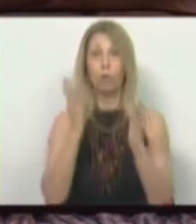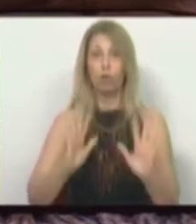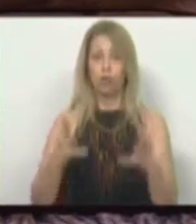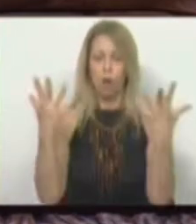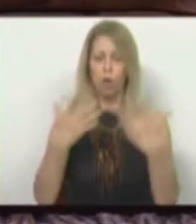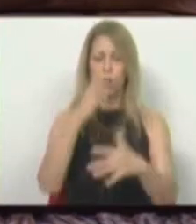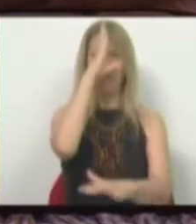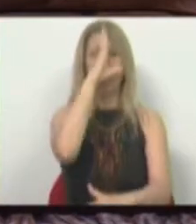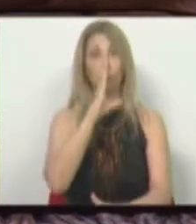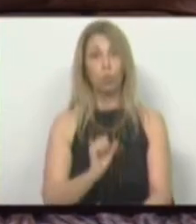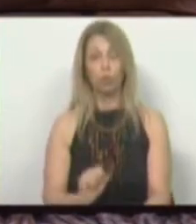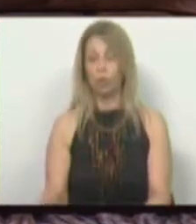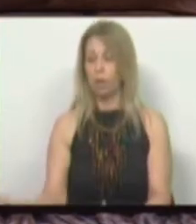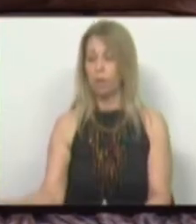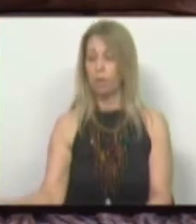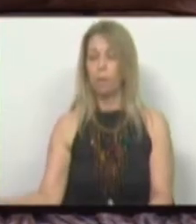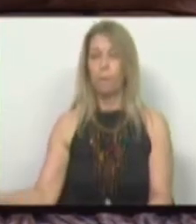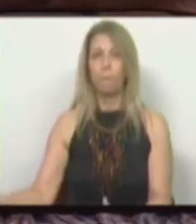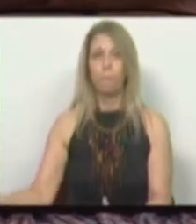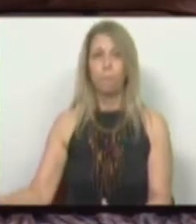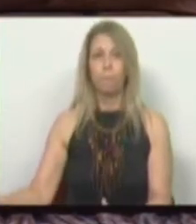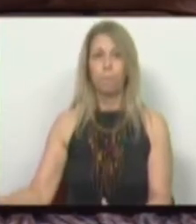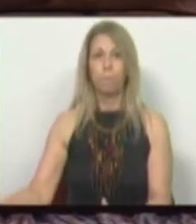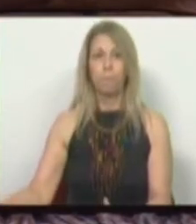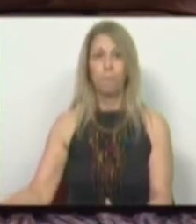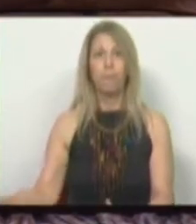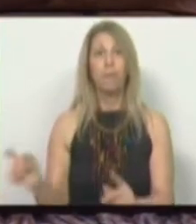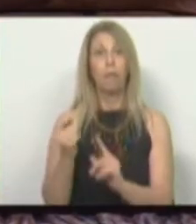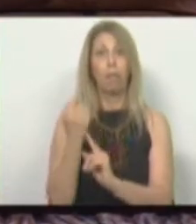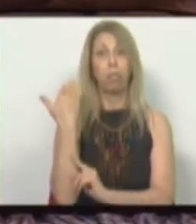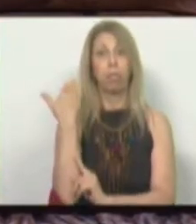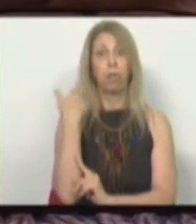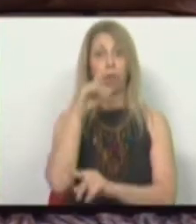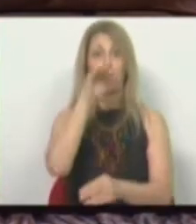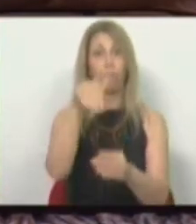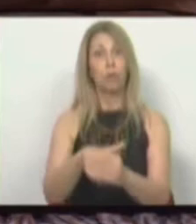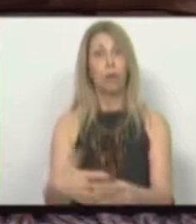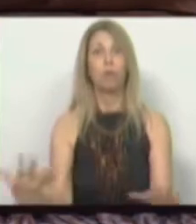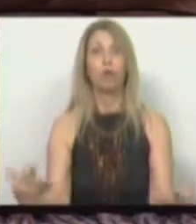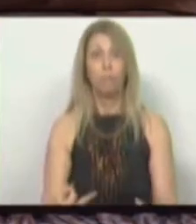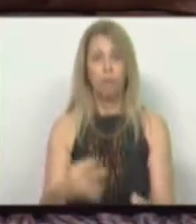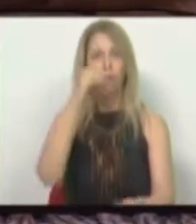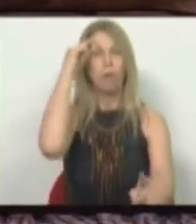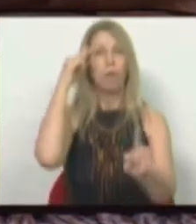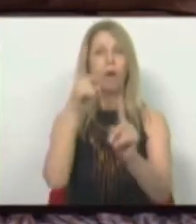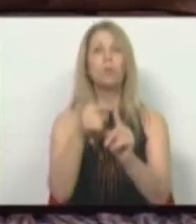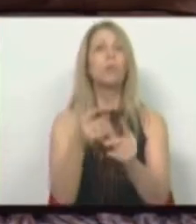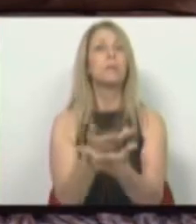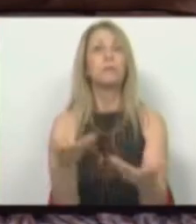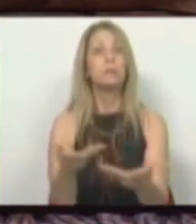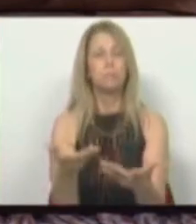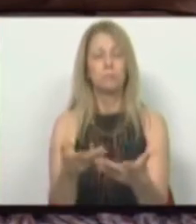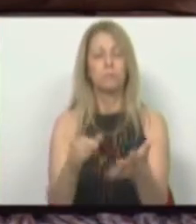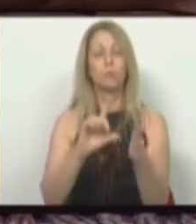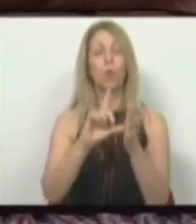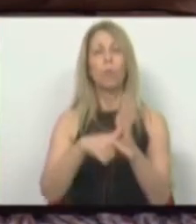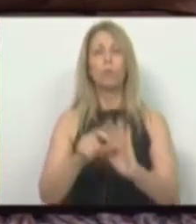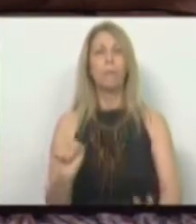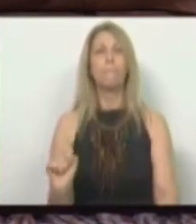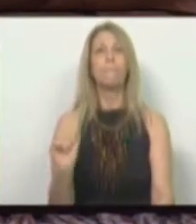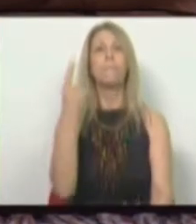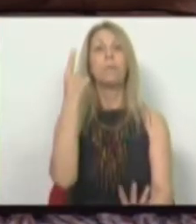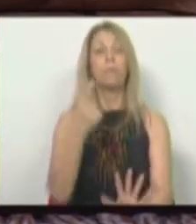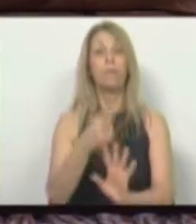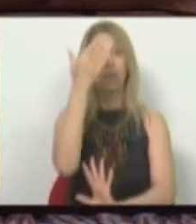de Estado que ainda há pouco tempo votámos, no sentido de como fizemos com o projeto piloto para a semana